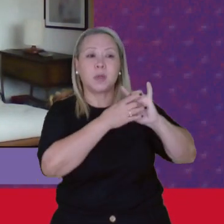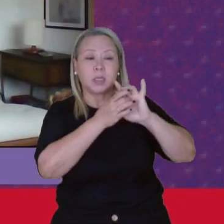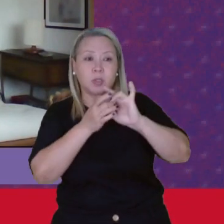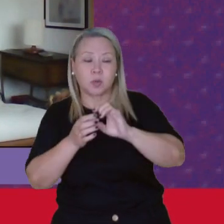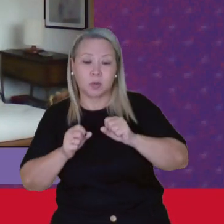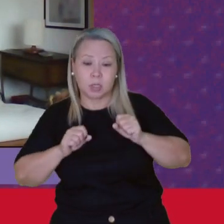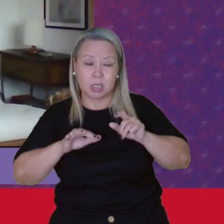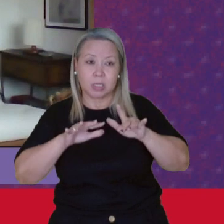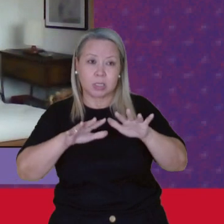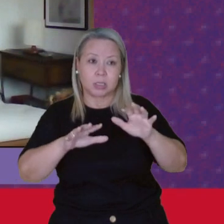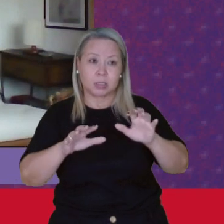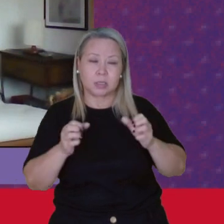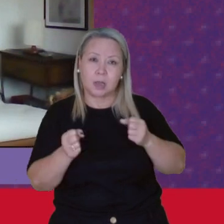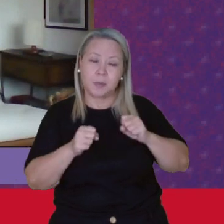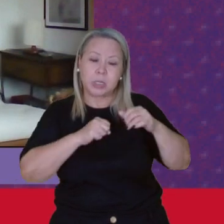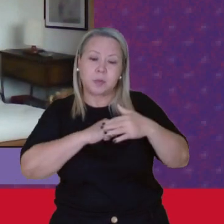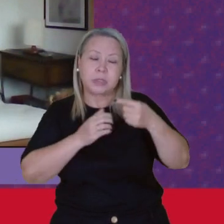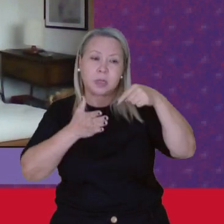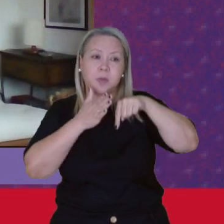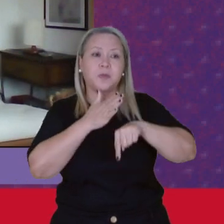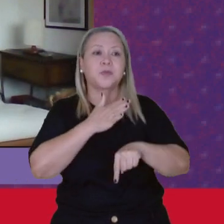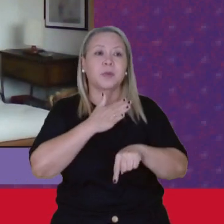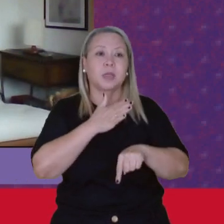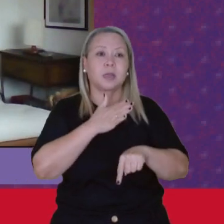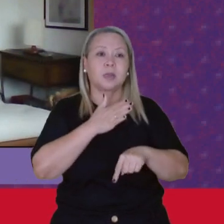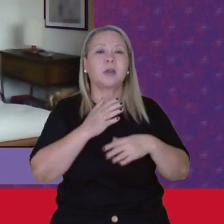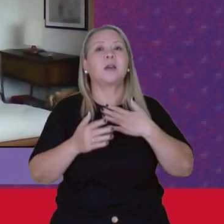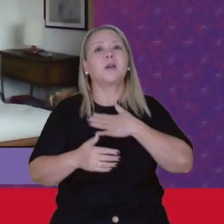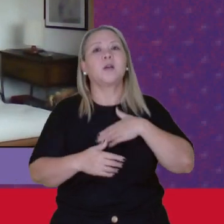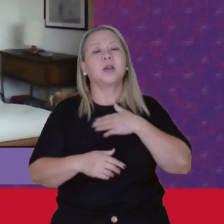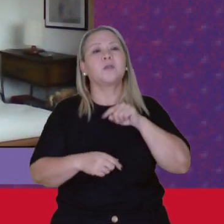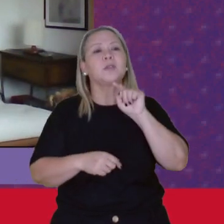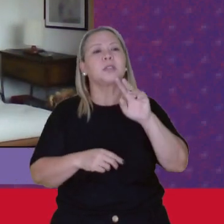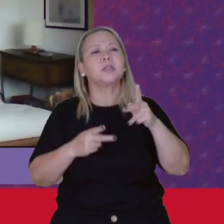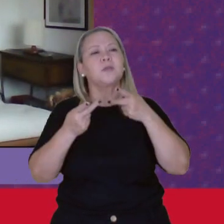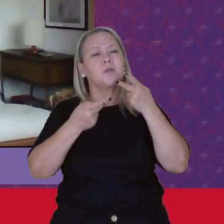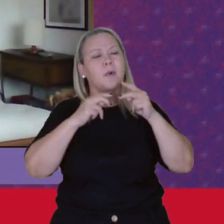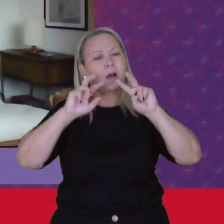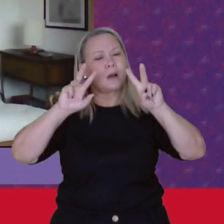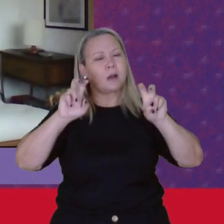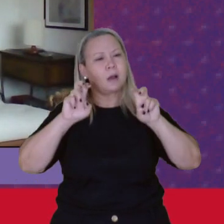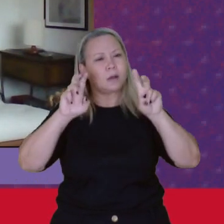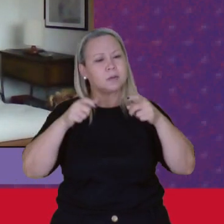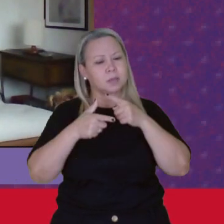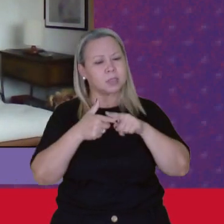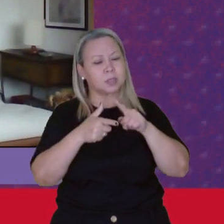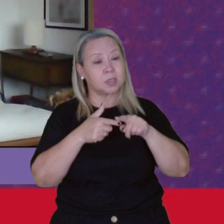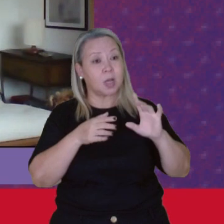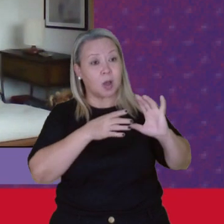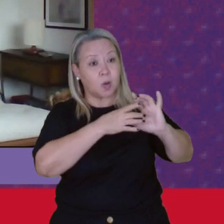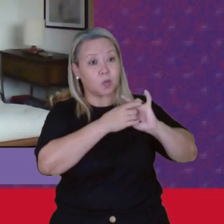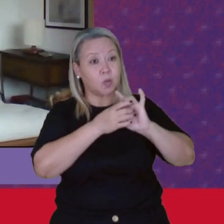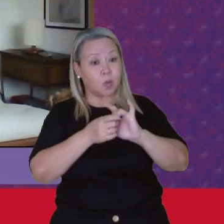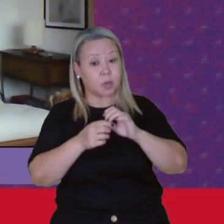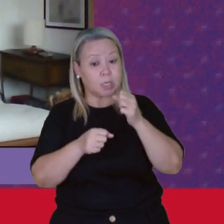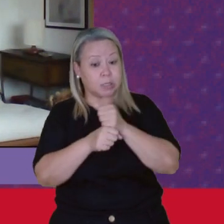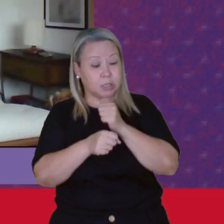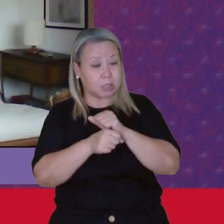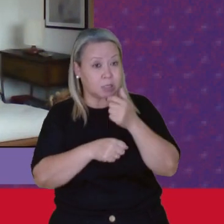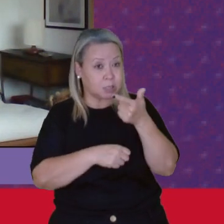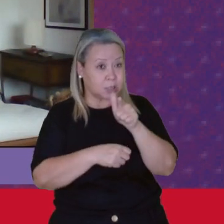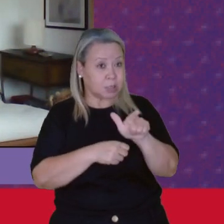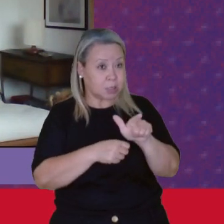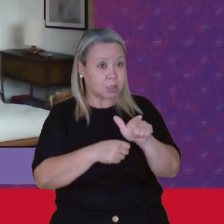pandemia Isso se aprofundou Gostaria que vocês Tocassem um pouco Nessa questão Num contexto De reformas